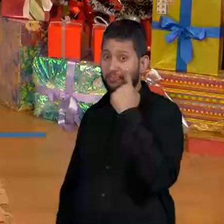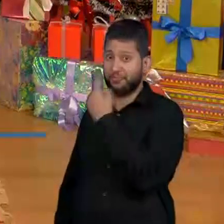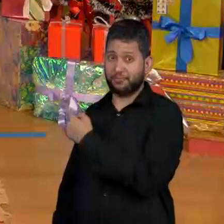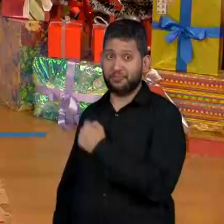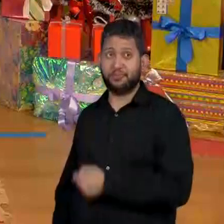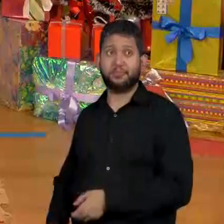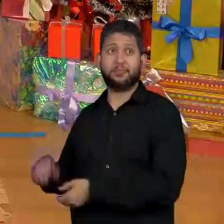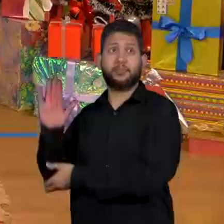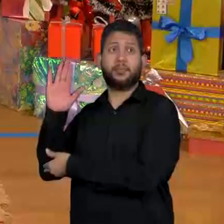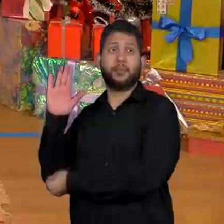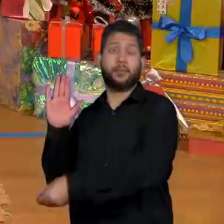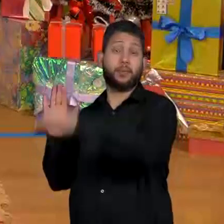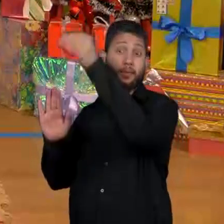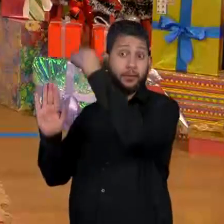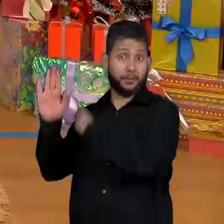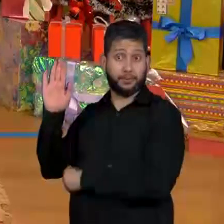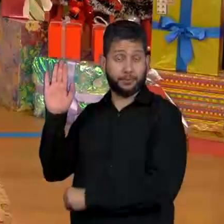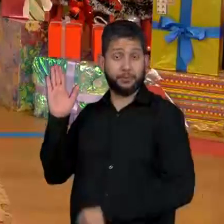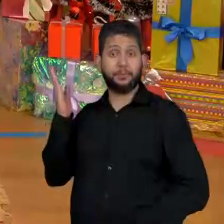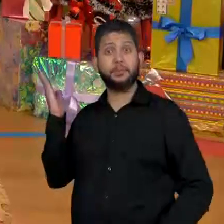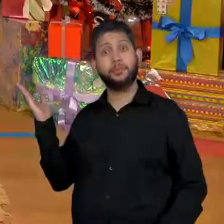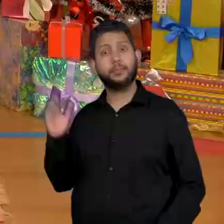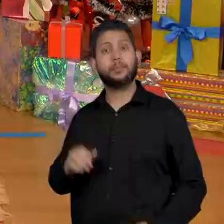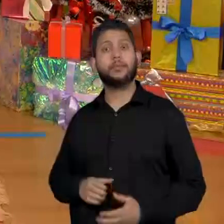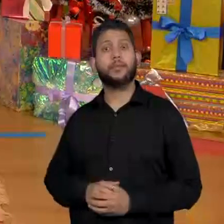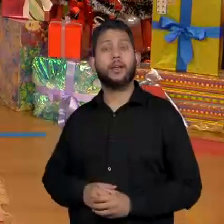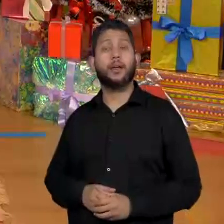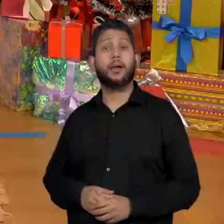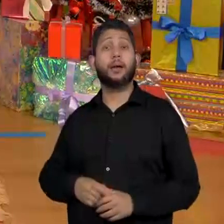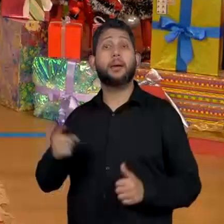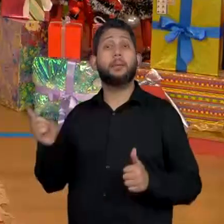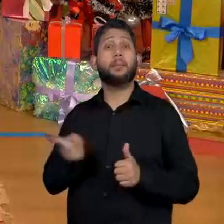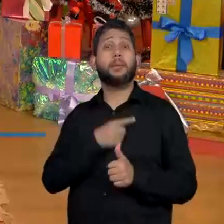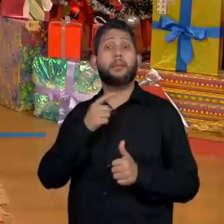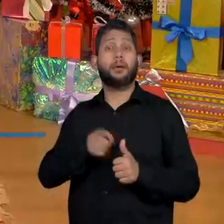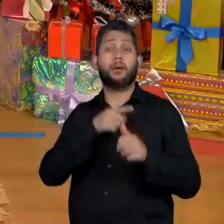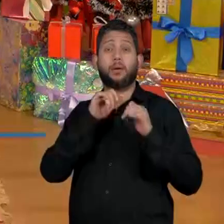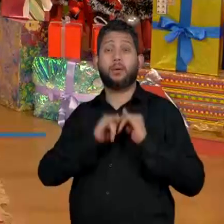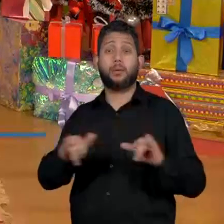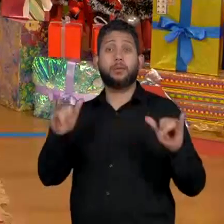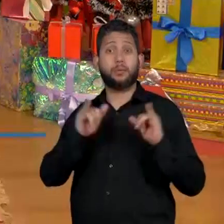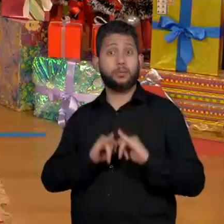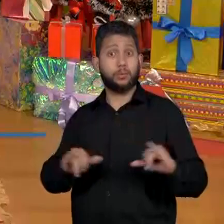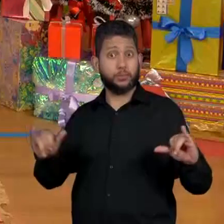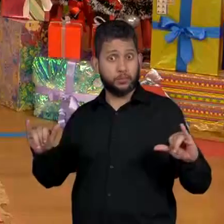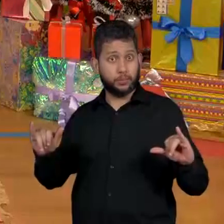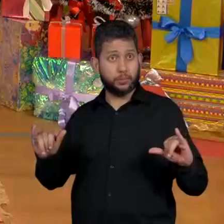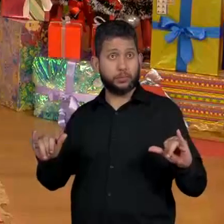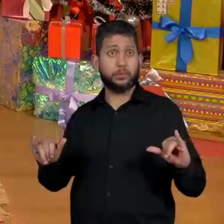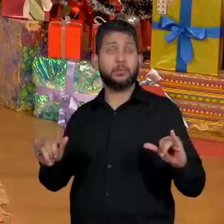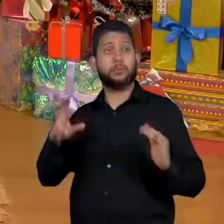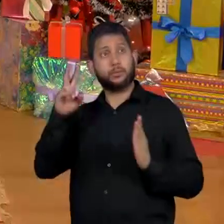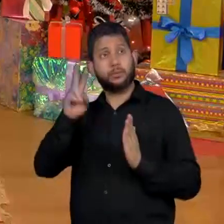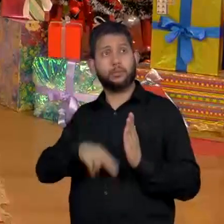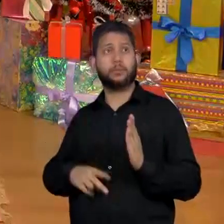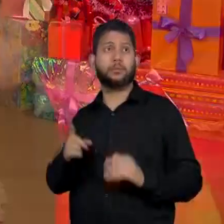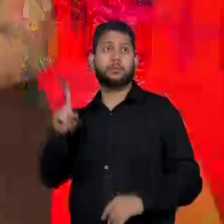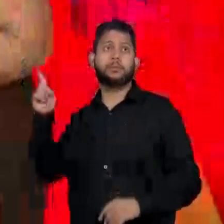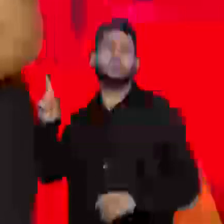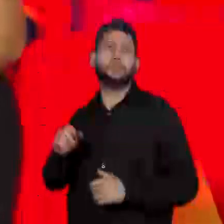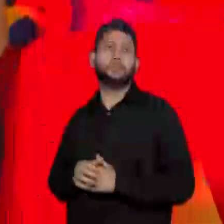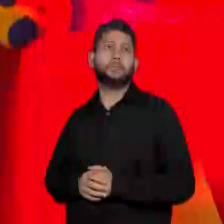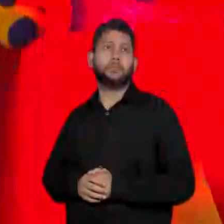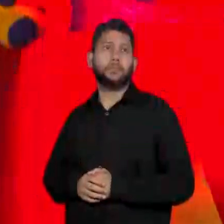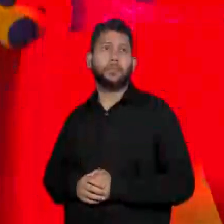E a primeira notícia que nós veremos. Primeira informação.